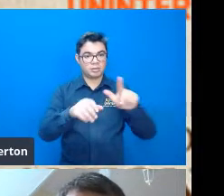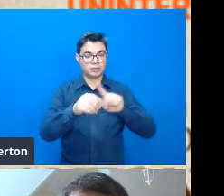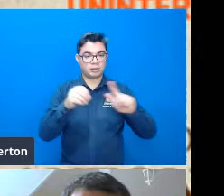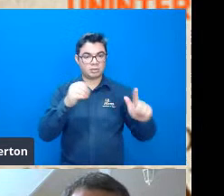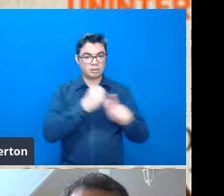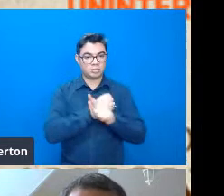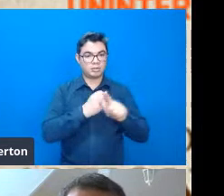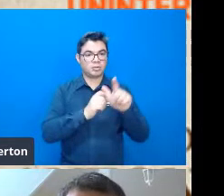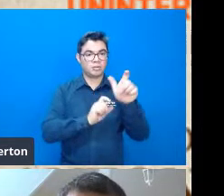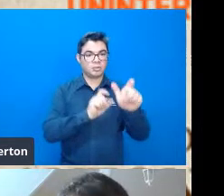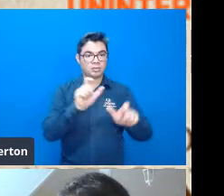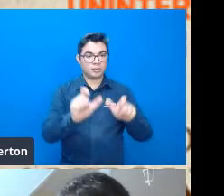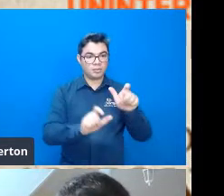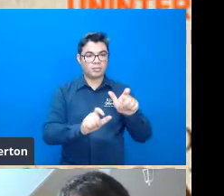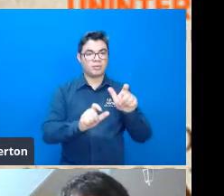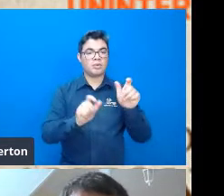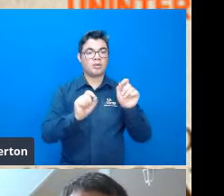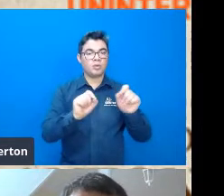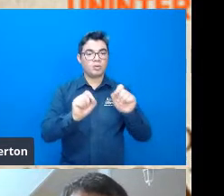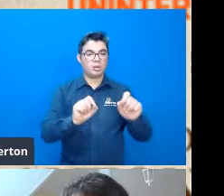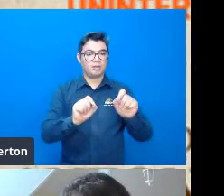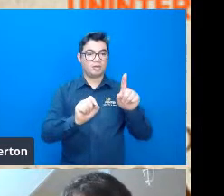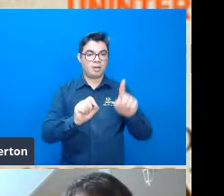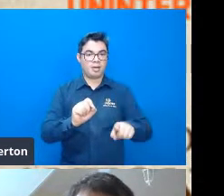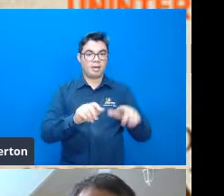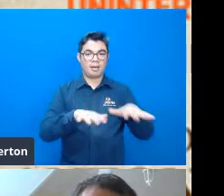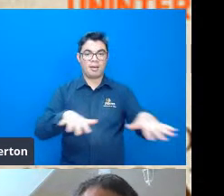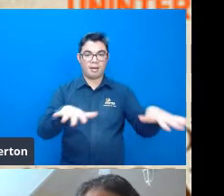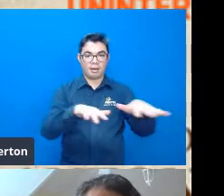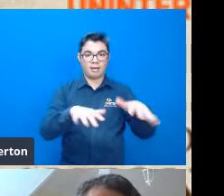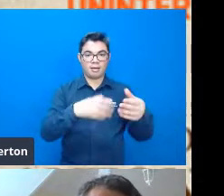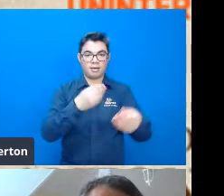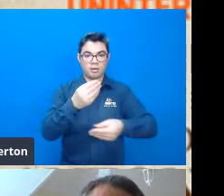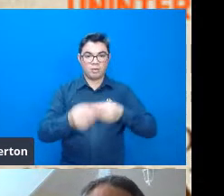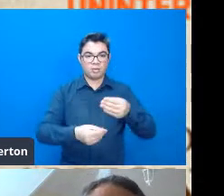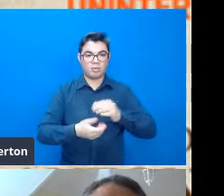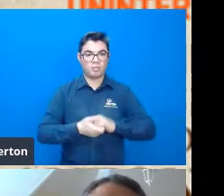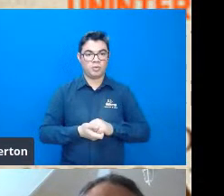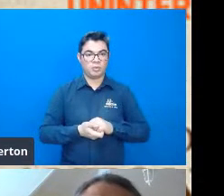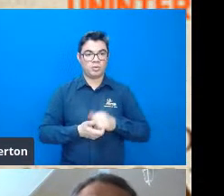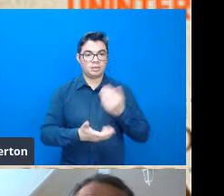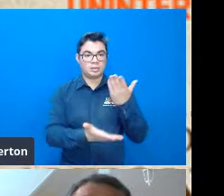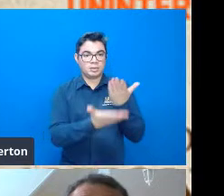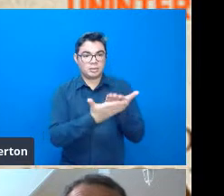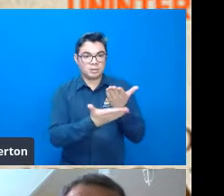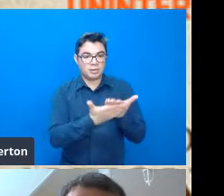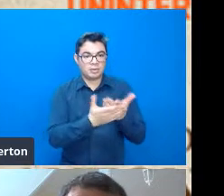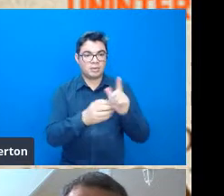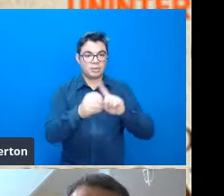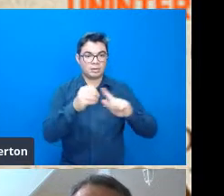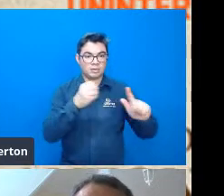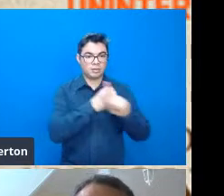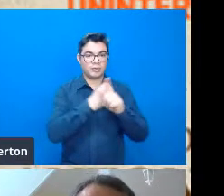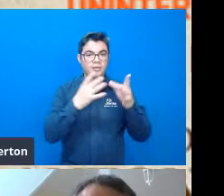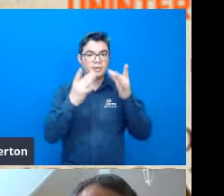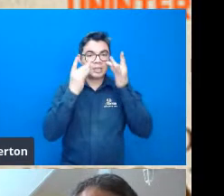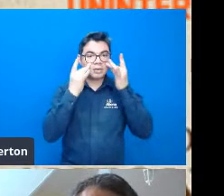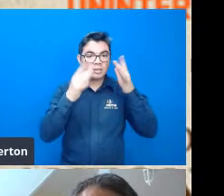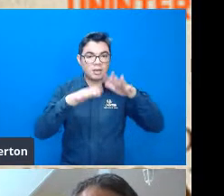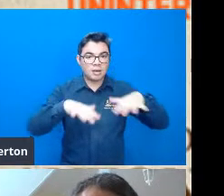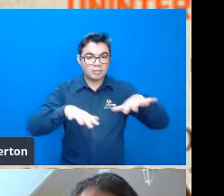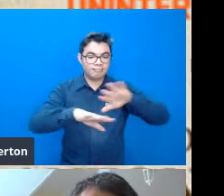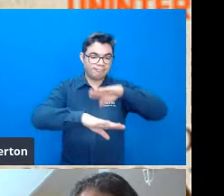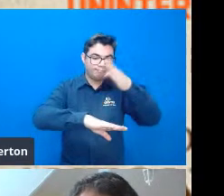geomorfologia que é uma área de trabalho dentro da geografia física que